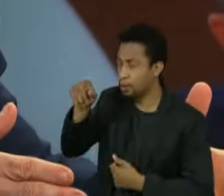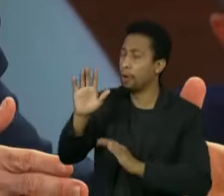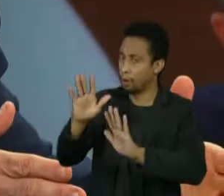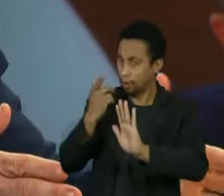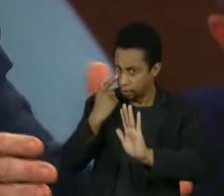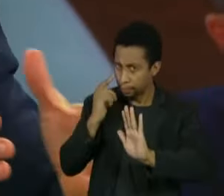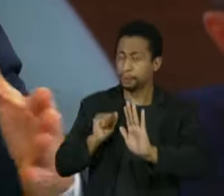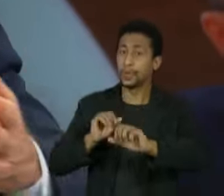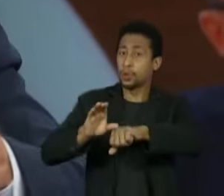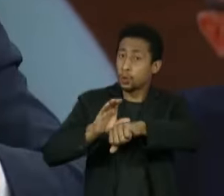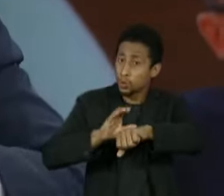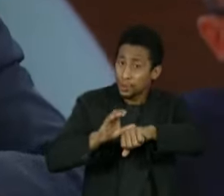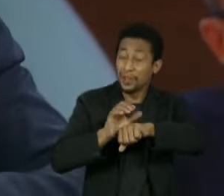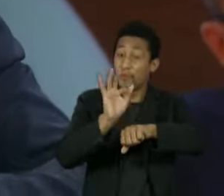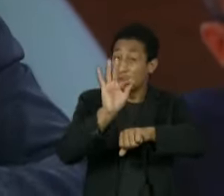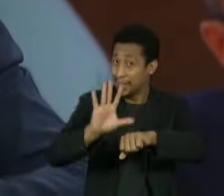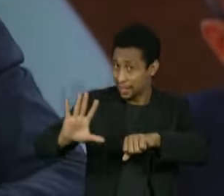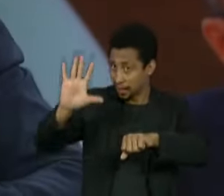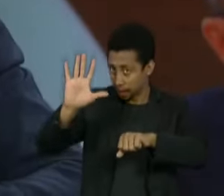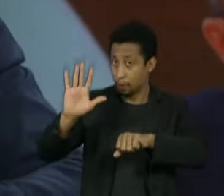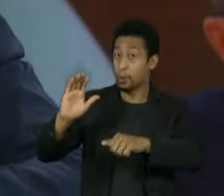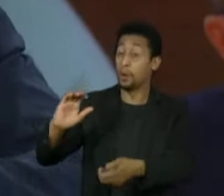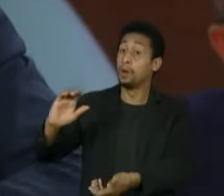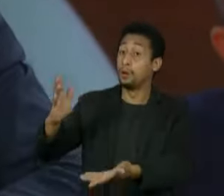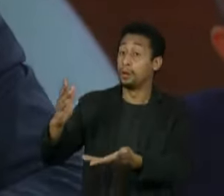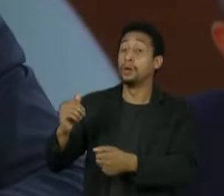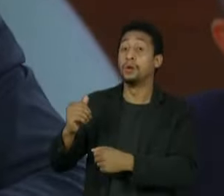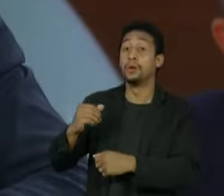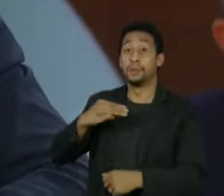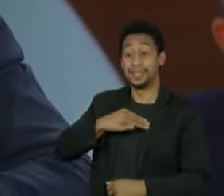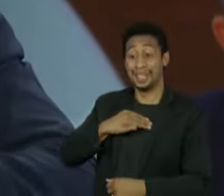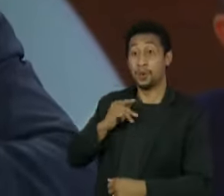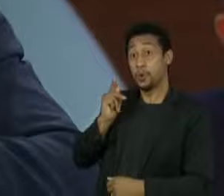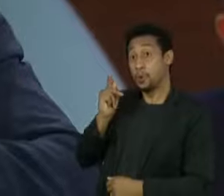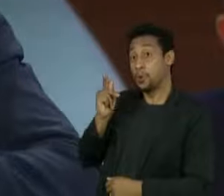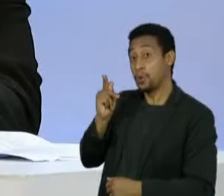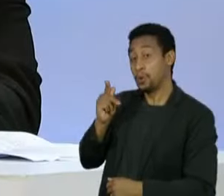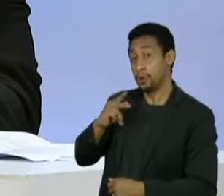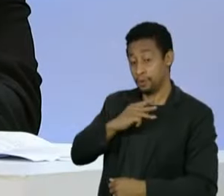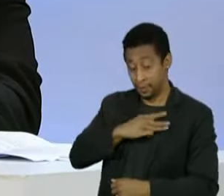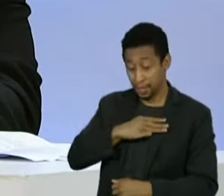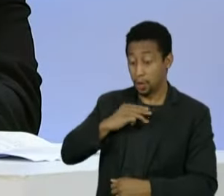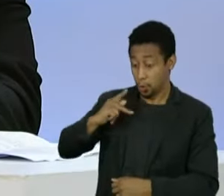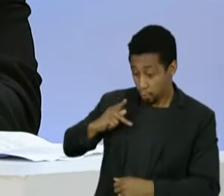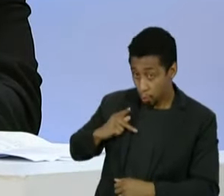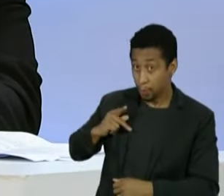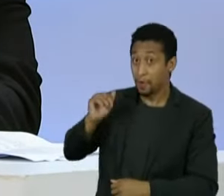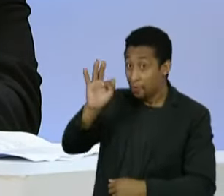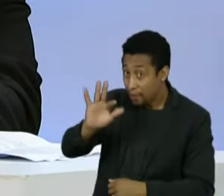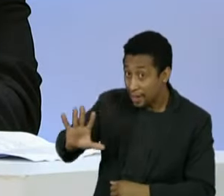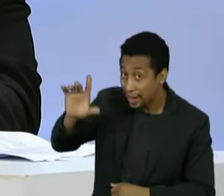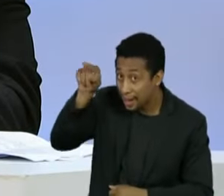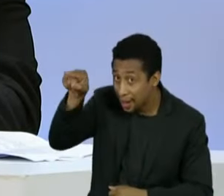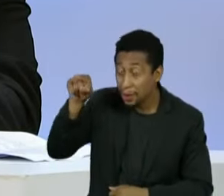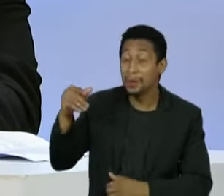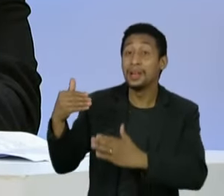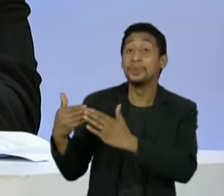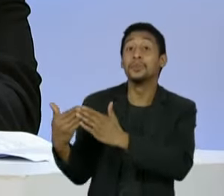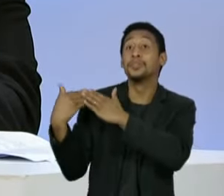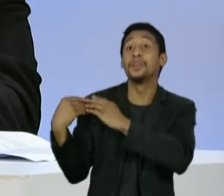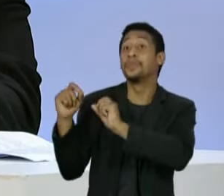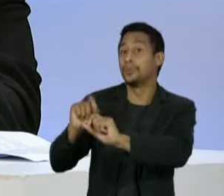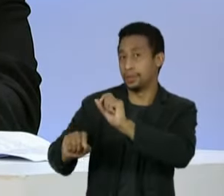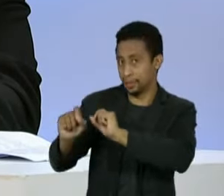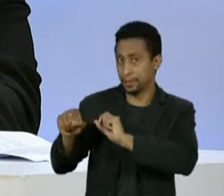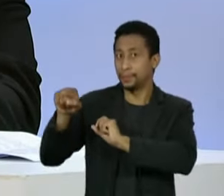Federal, o Ministério Público tem duas funções essenciais, ele exerce a função de dominus litis, que é dono da ação penal,